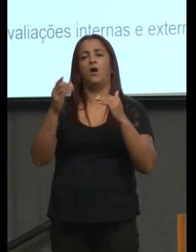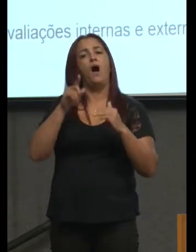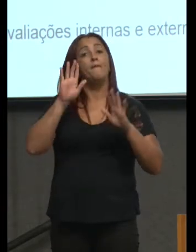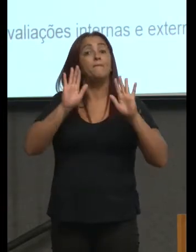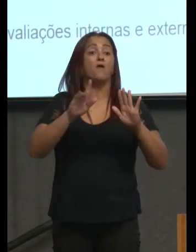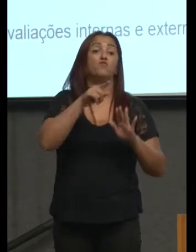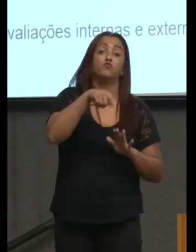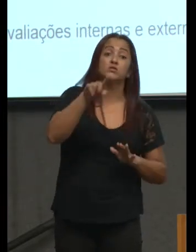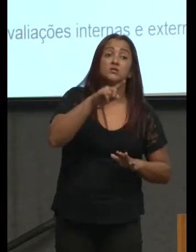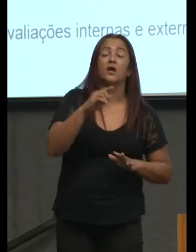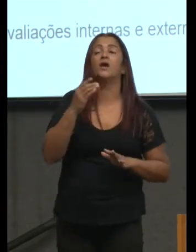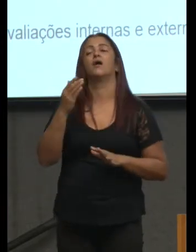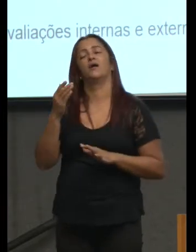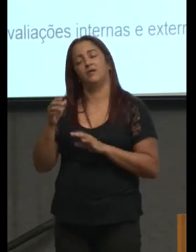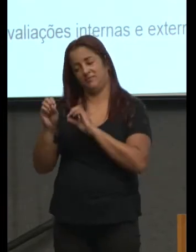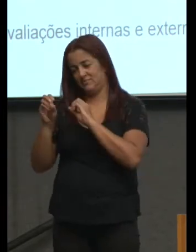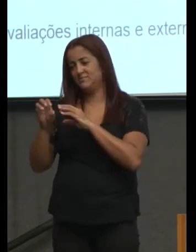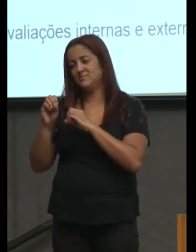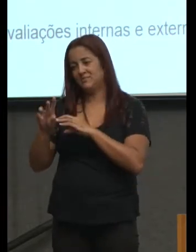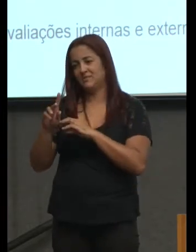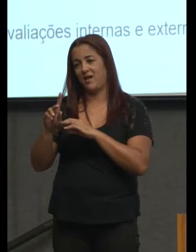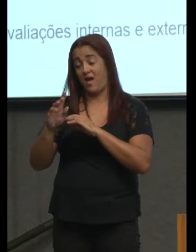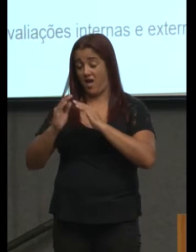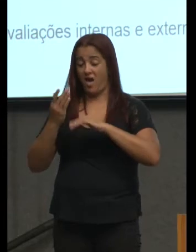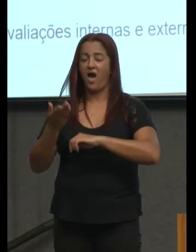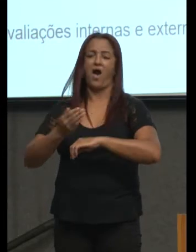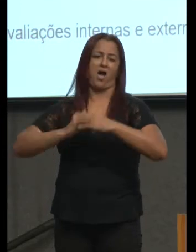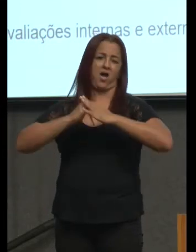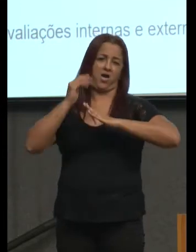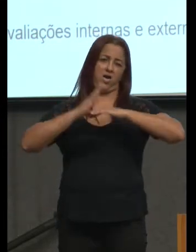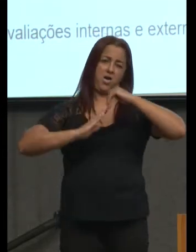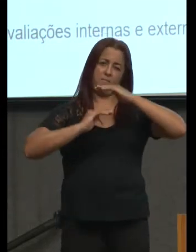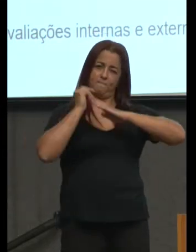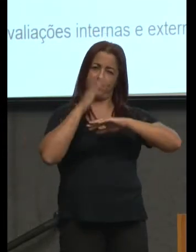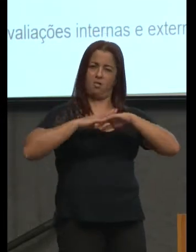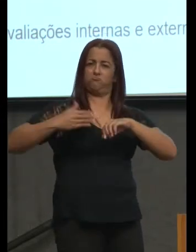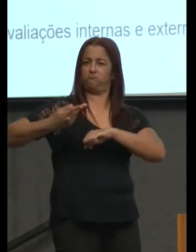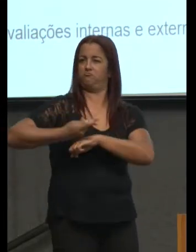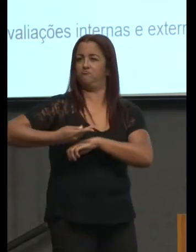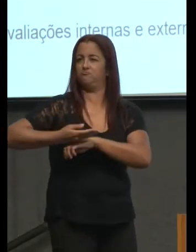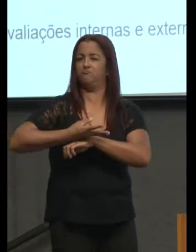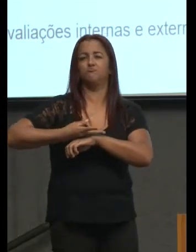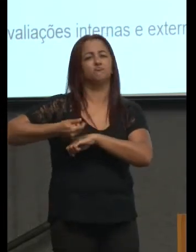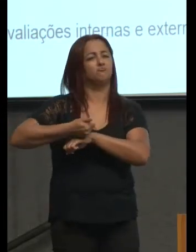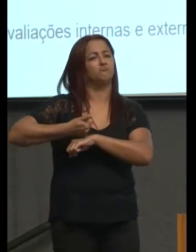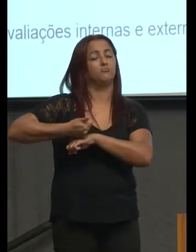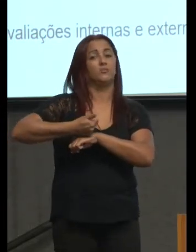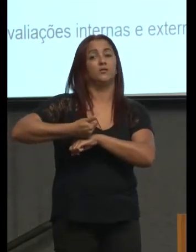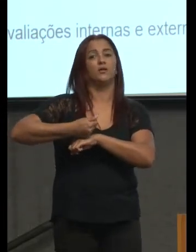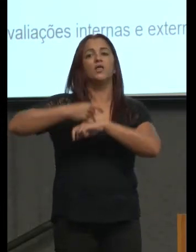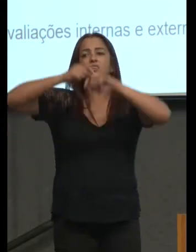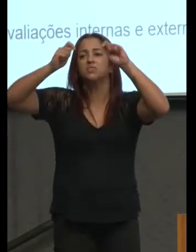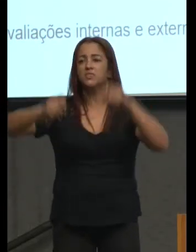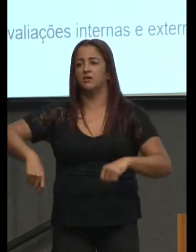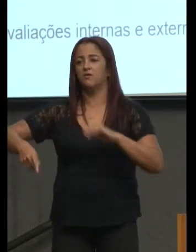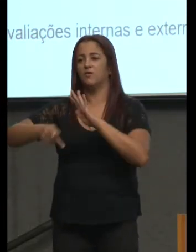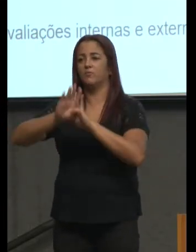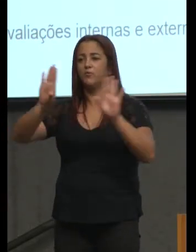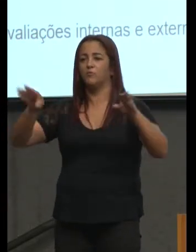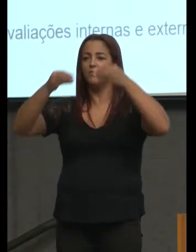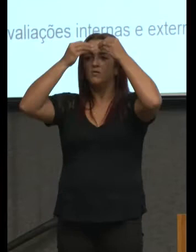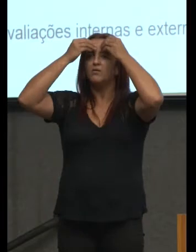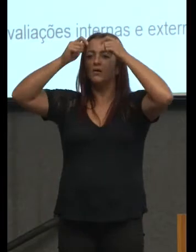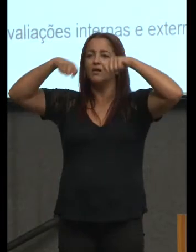habilidades você aprende habilidades que possibilitam a mobilização de competências